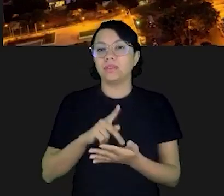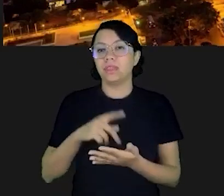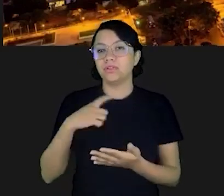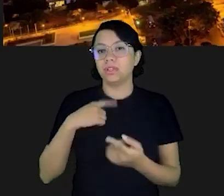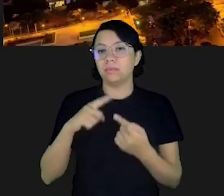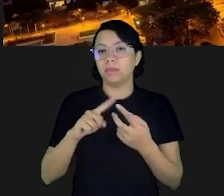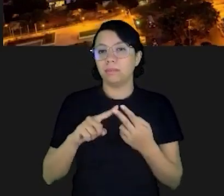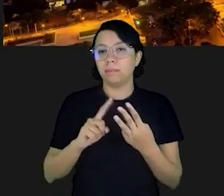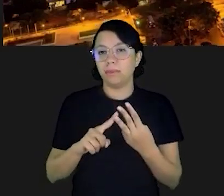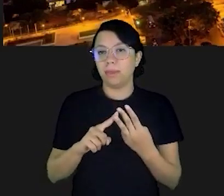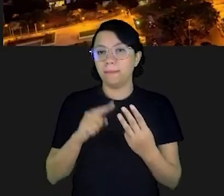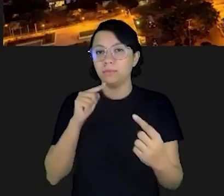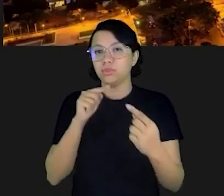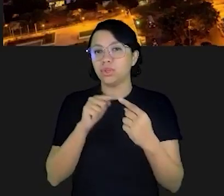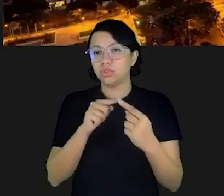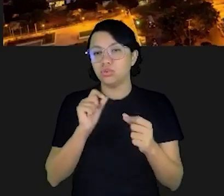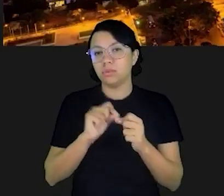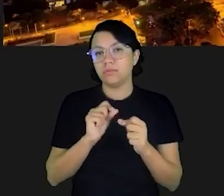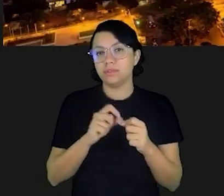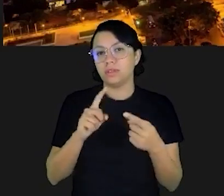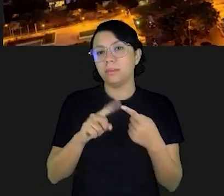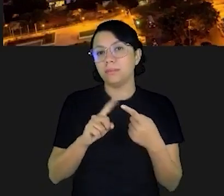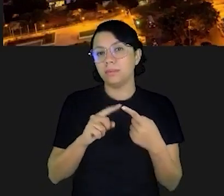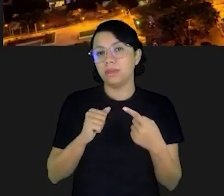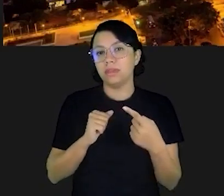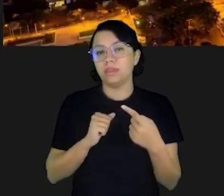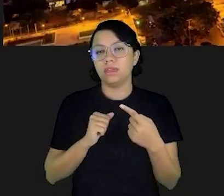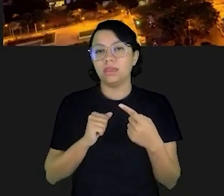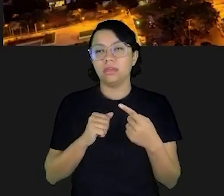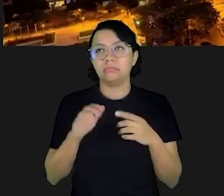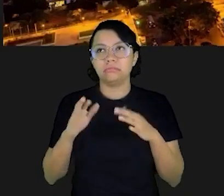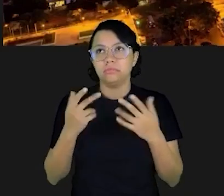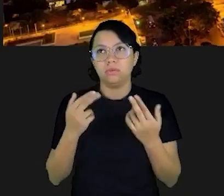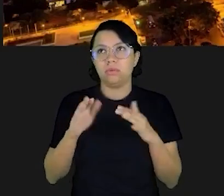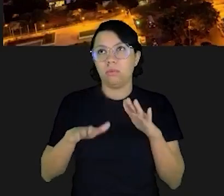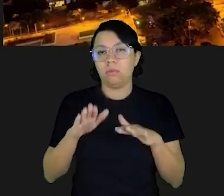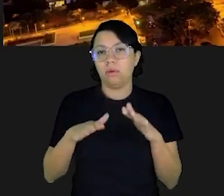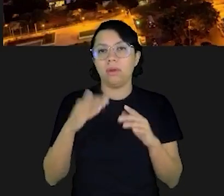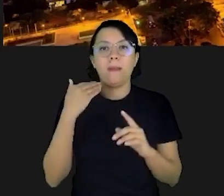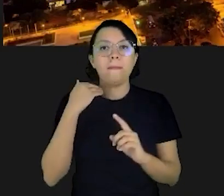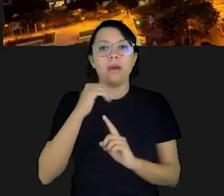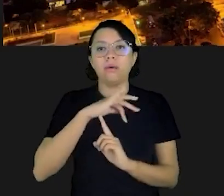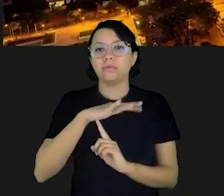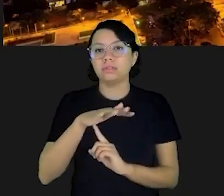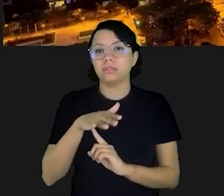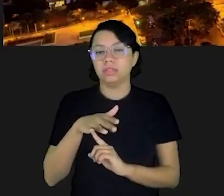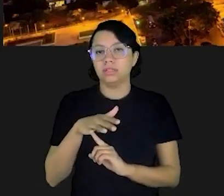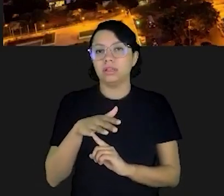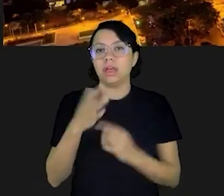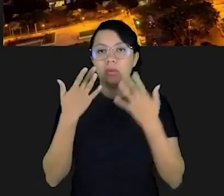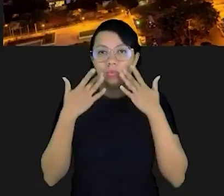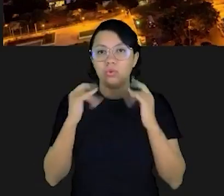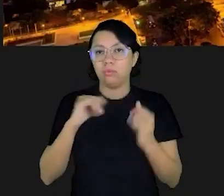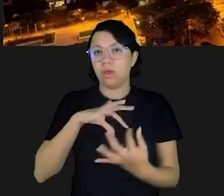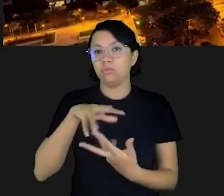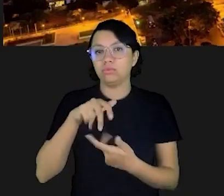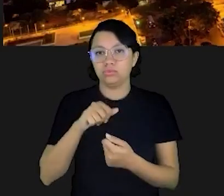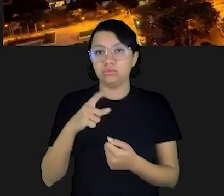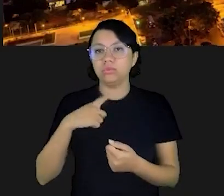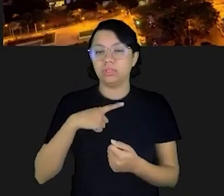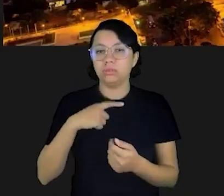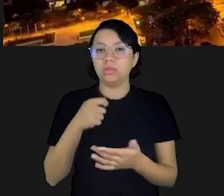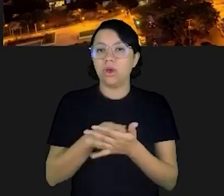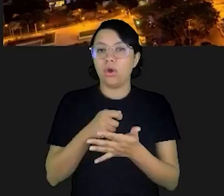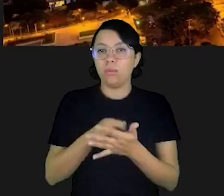tríplice missão a cumprir. Em primeiro lugar, como qualquer Banco Central clássico do mundo, nós temos a obrigação